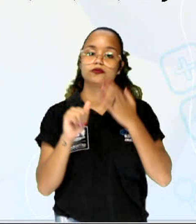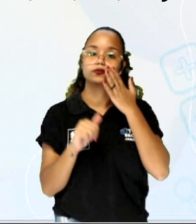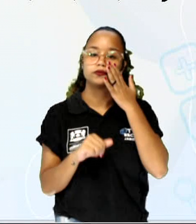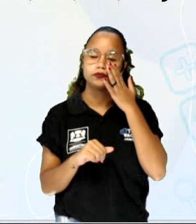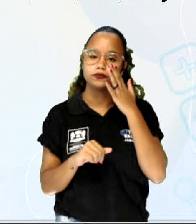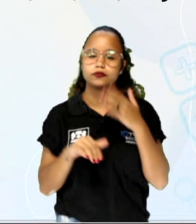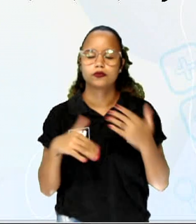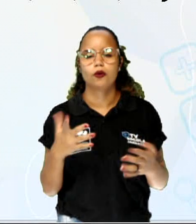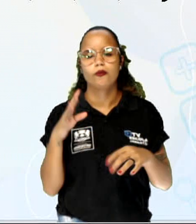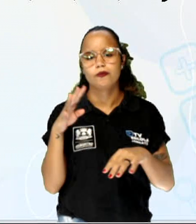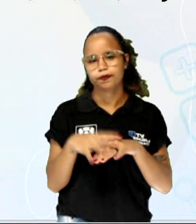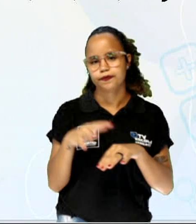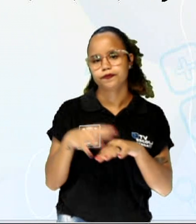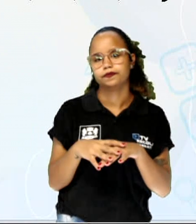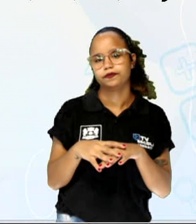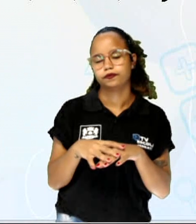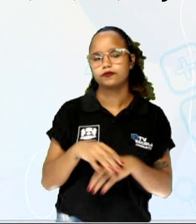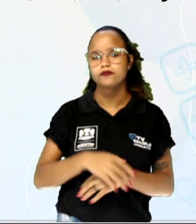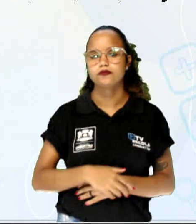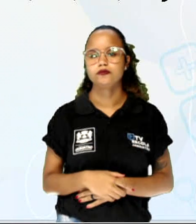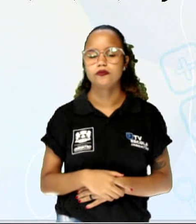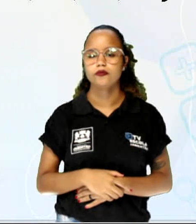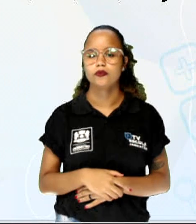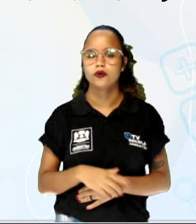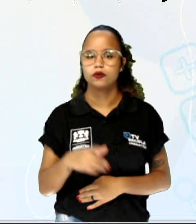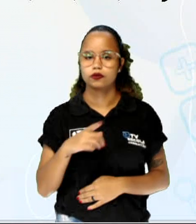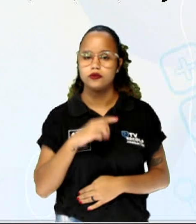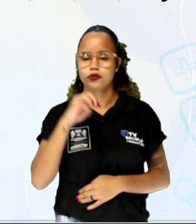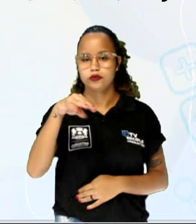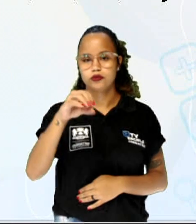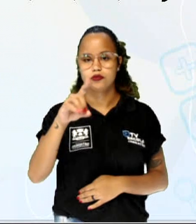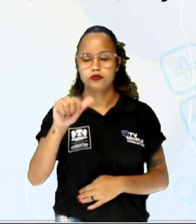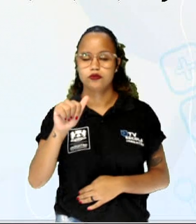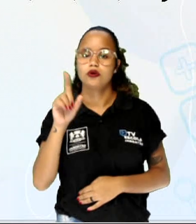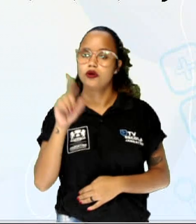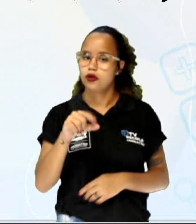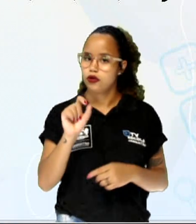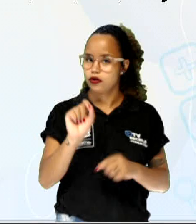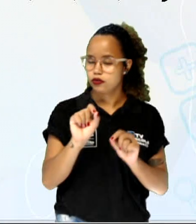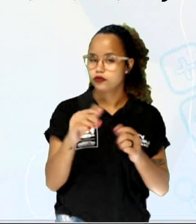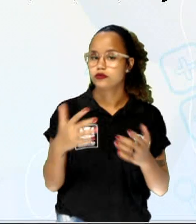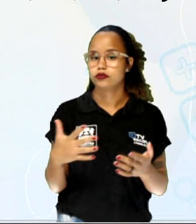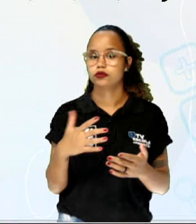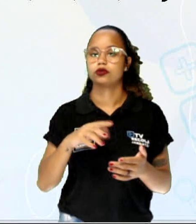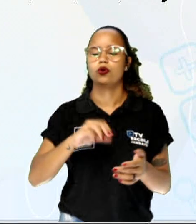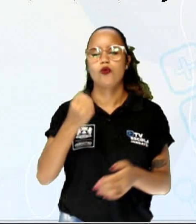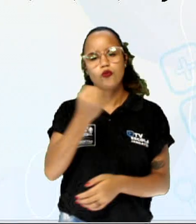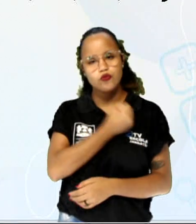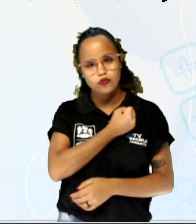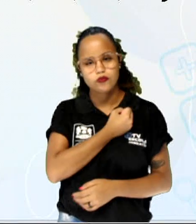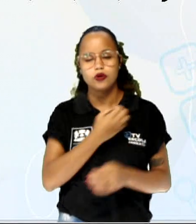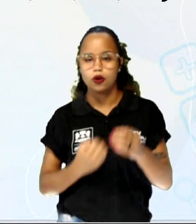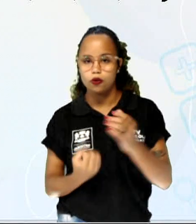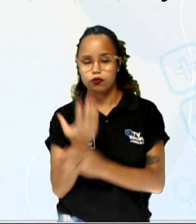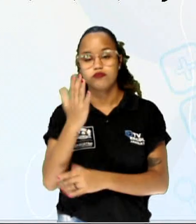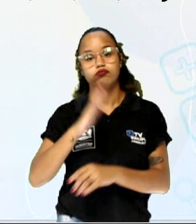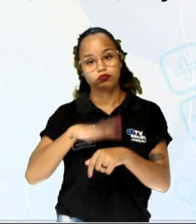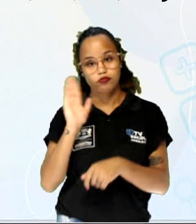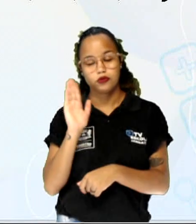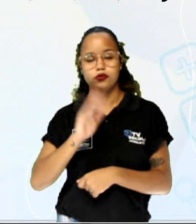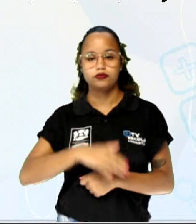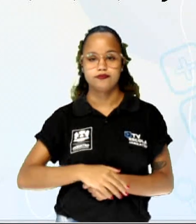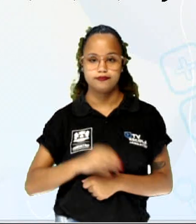Em matemática, a medida de tendência central chamada moda, ela é justamente isso. é o número que aparece com mais frequência,